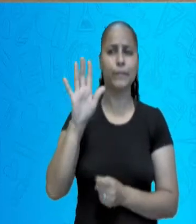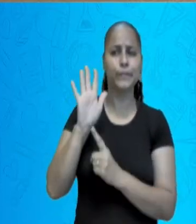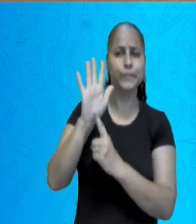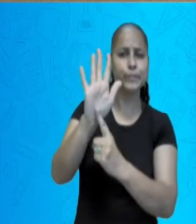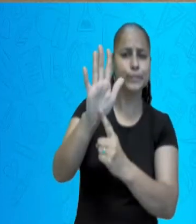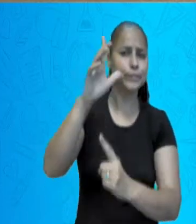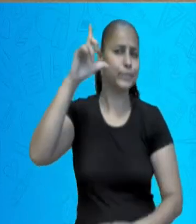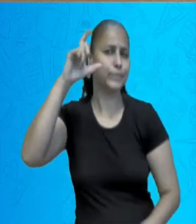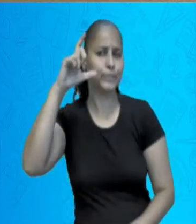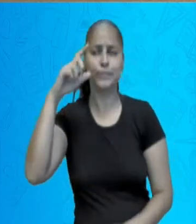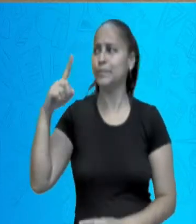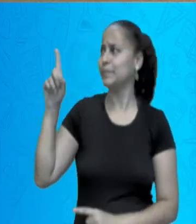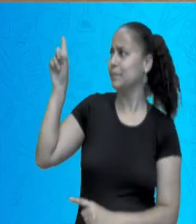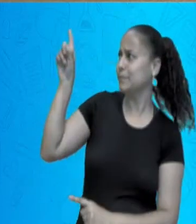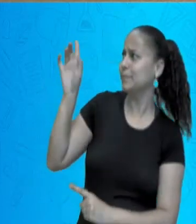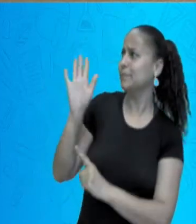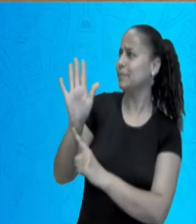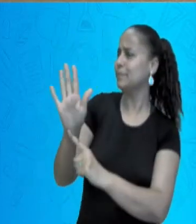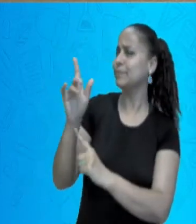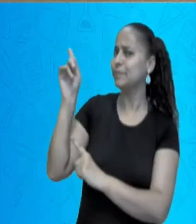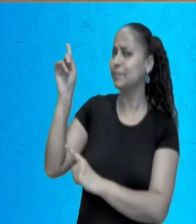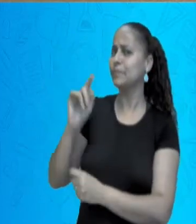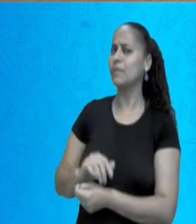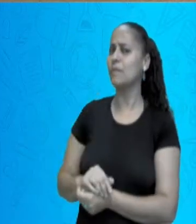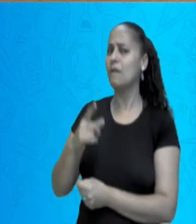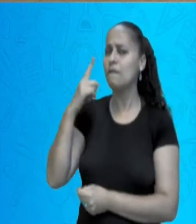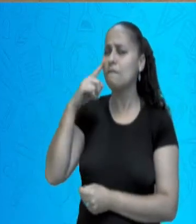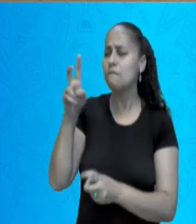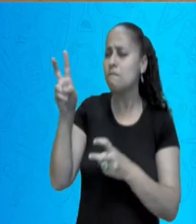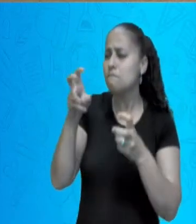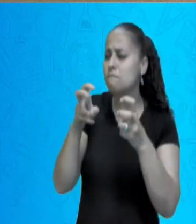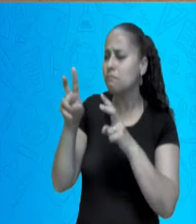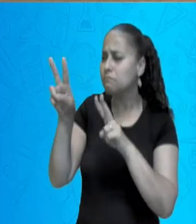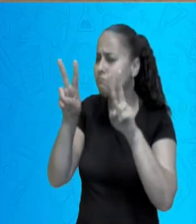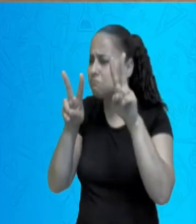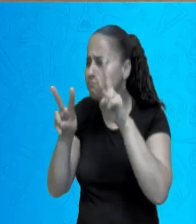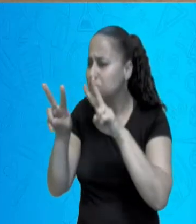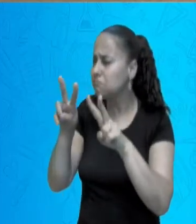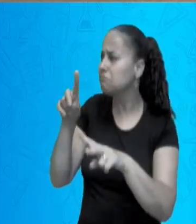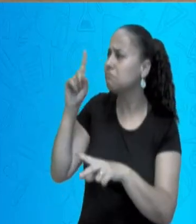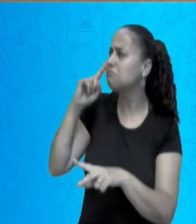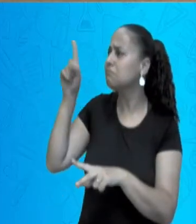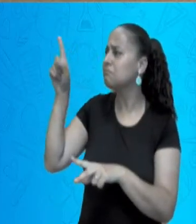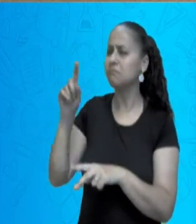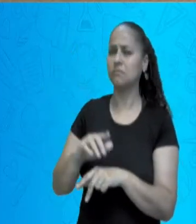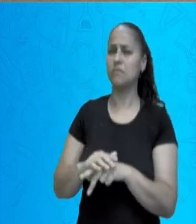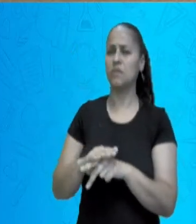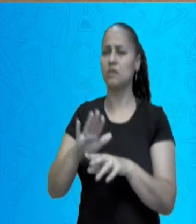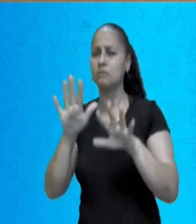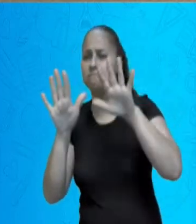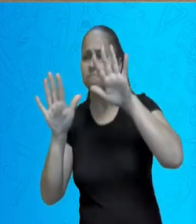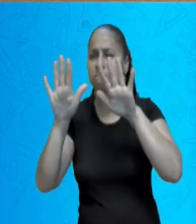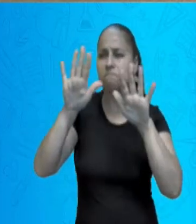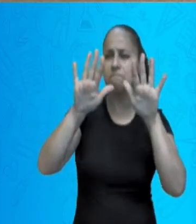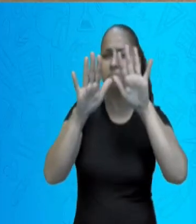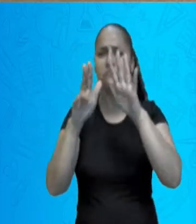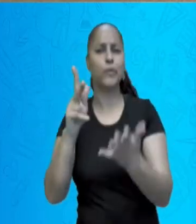fotografia. Se você parar para poder reparar, você vai ver até o craquelado do papel.